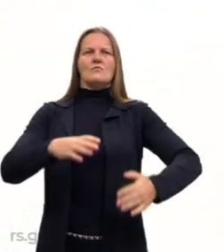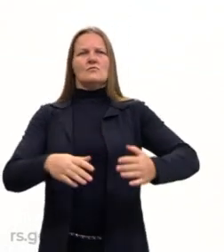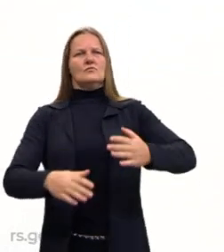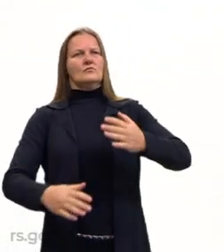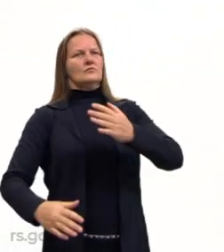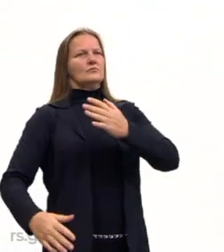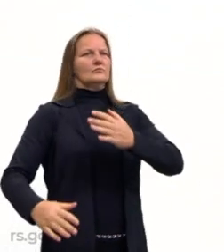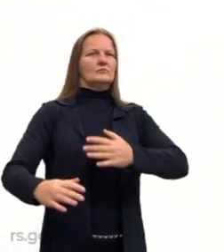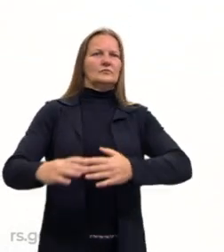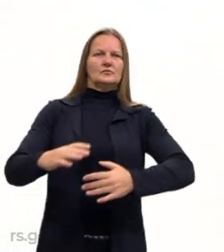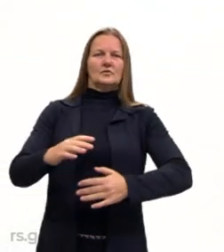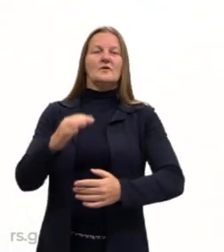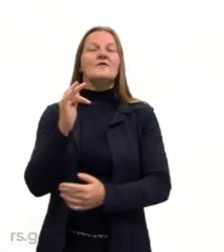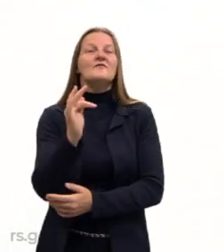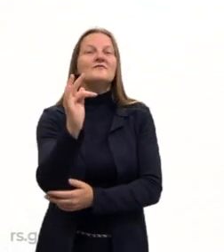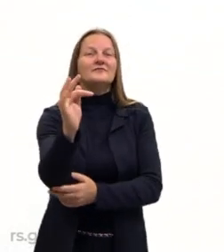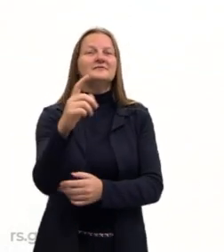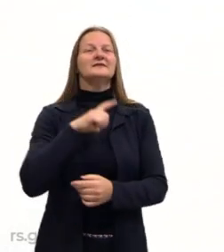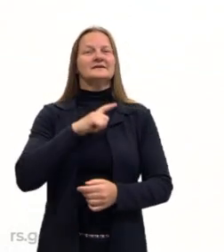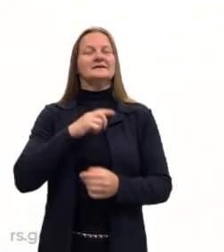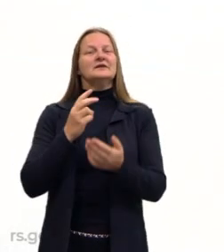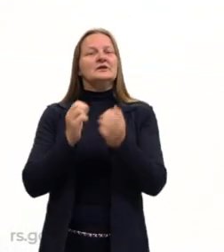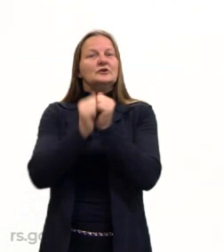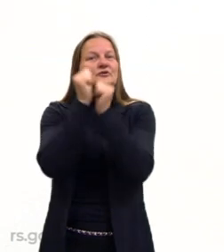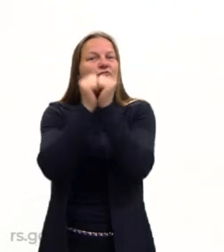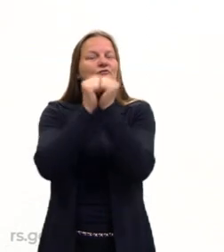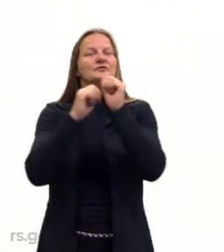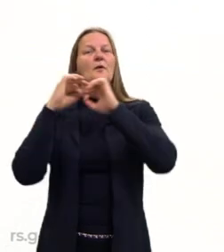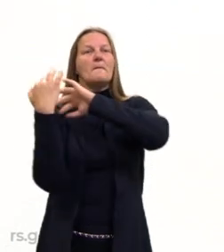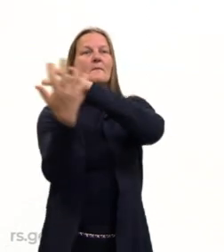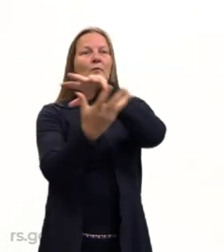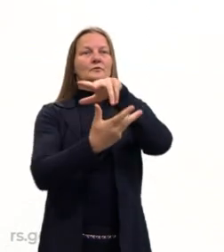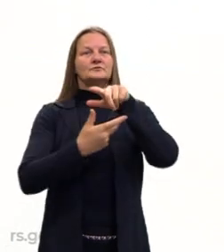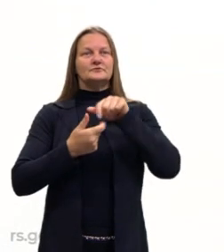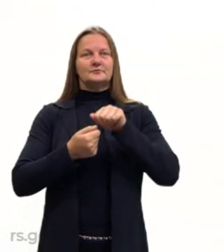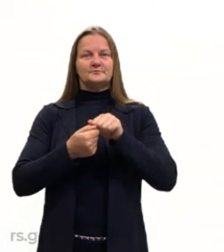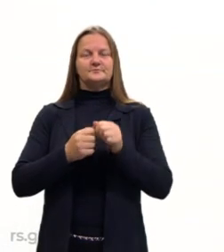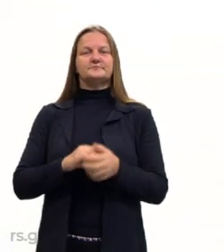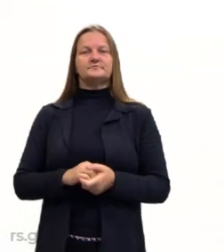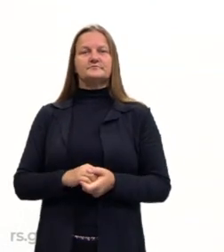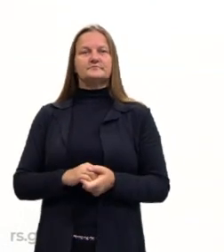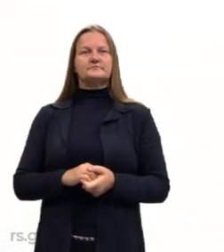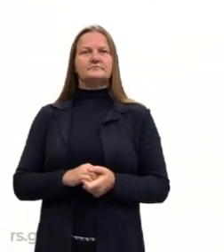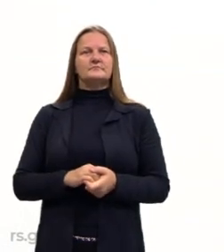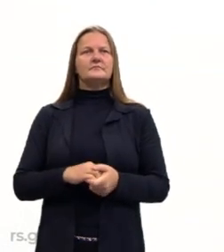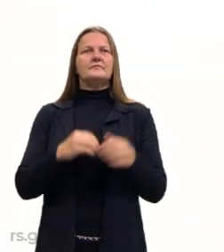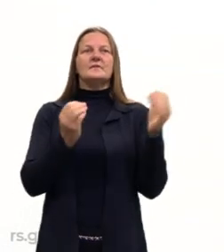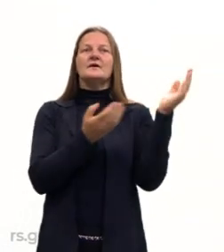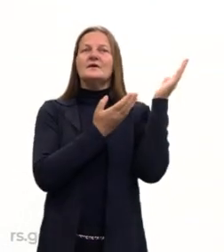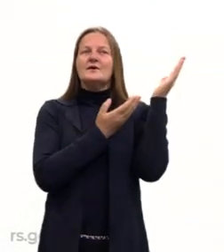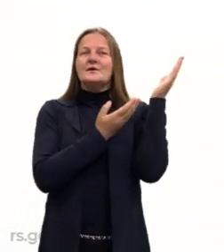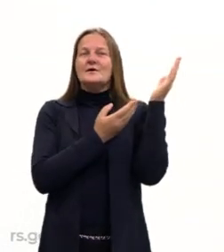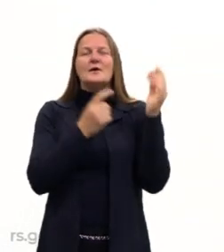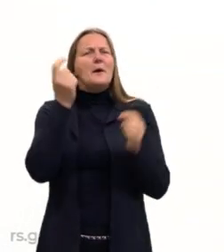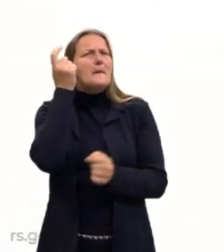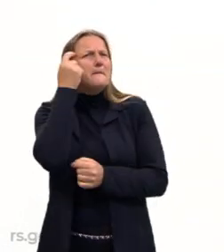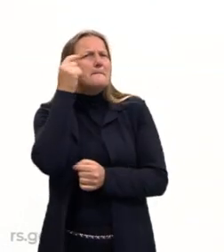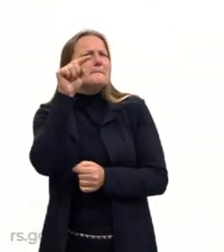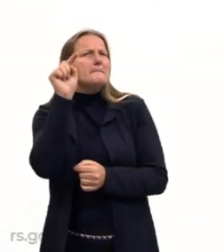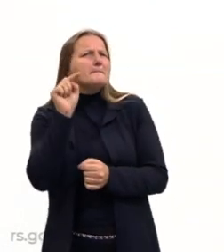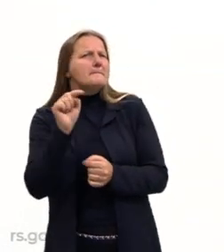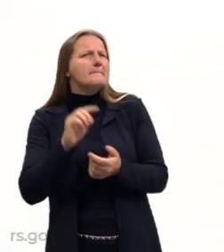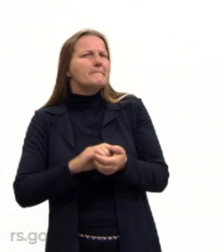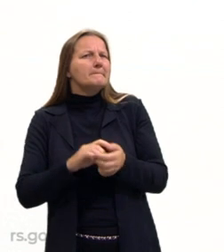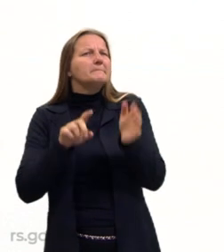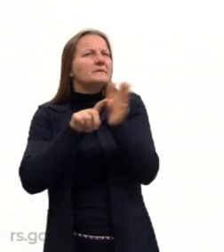longínquo aí da nossa indústria mundial, tá? E aí eu deixo aqui para vocês duas indagações, duas